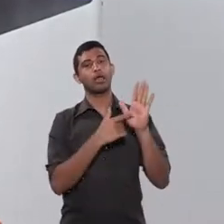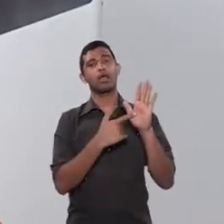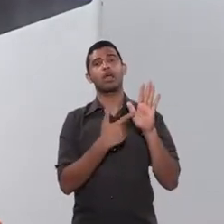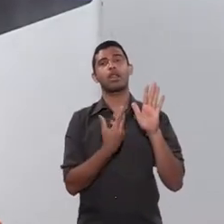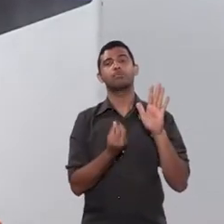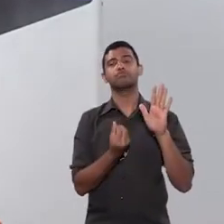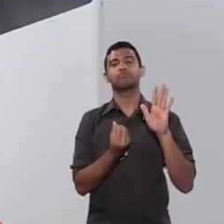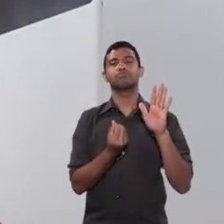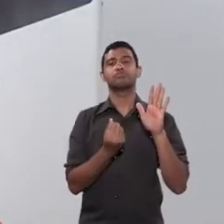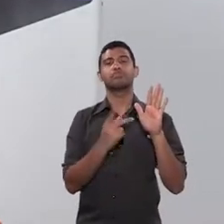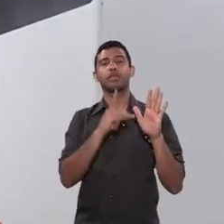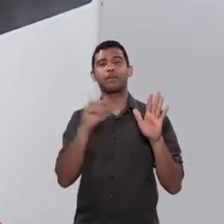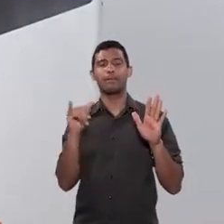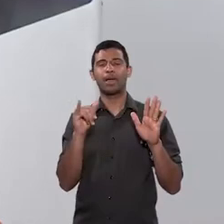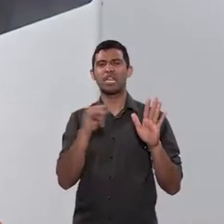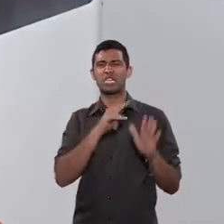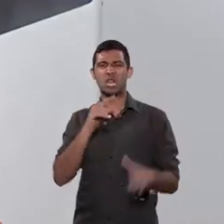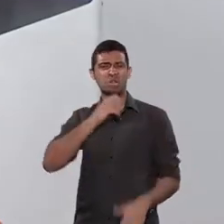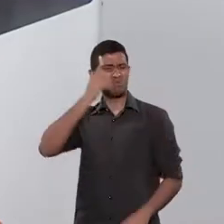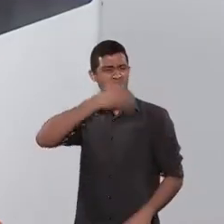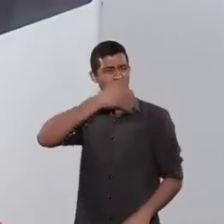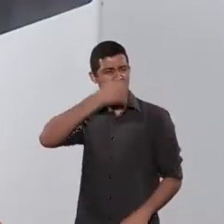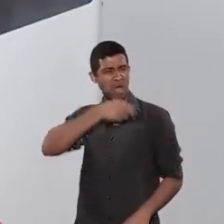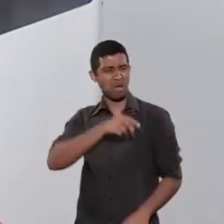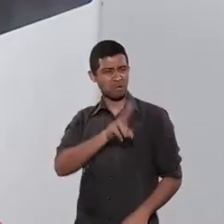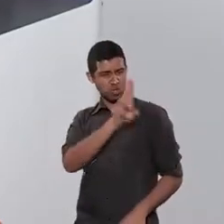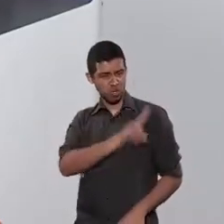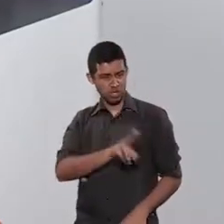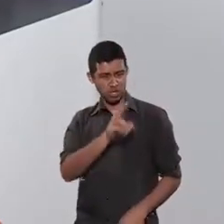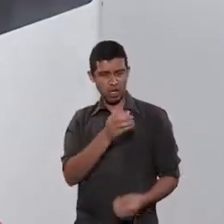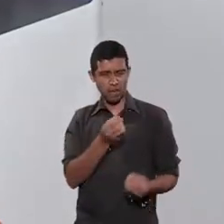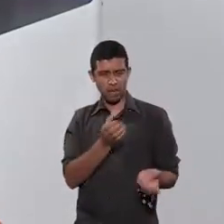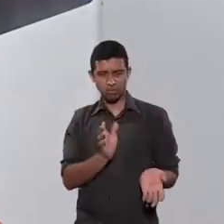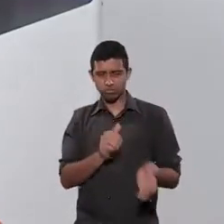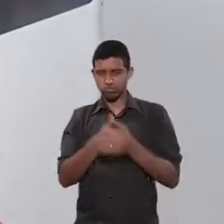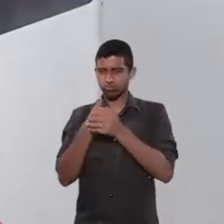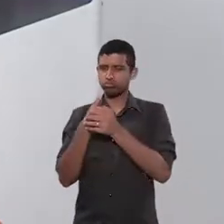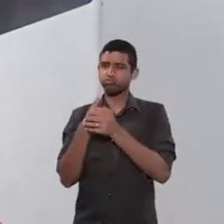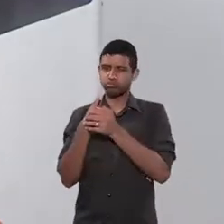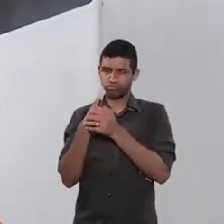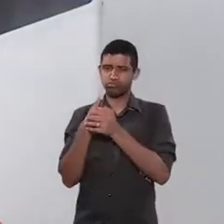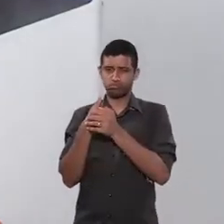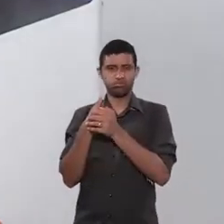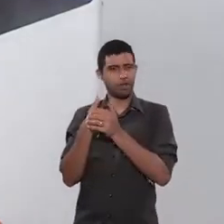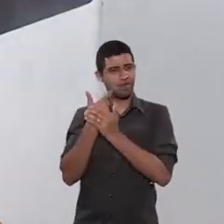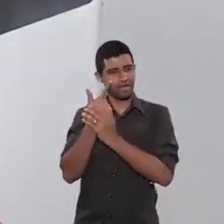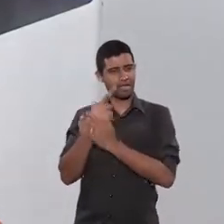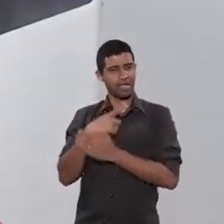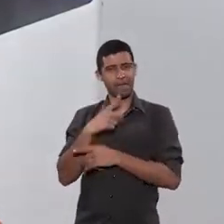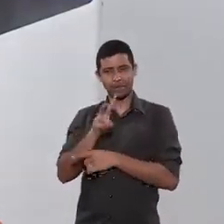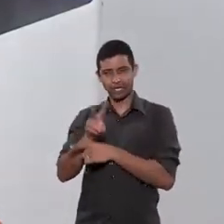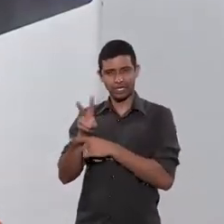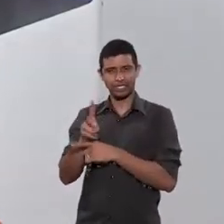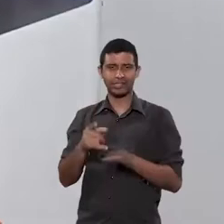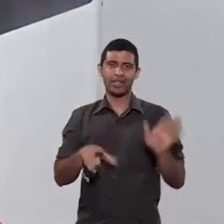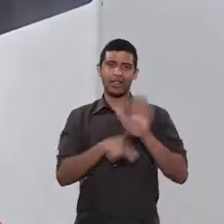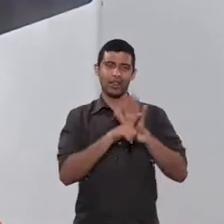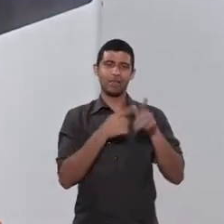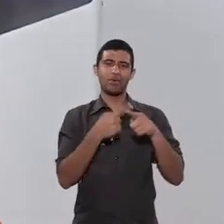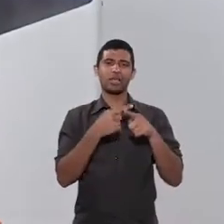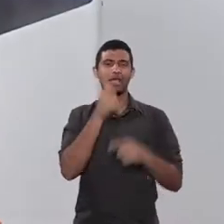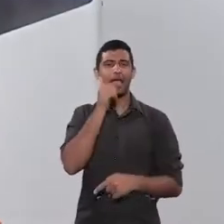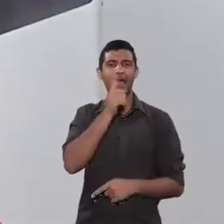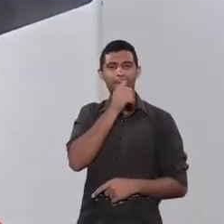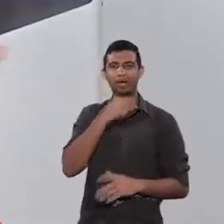estaria sendo usada por pais abusadores sendo acobertados pela lei porque na verdade as